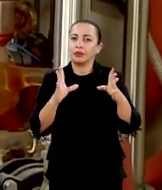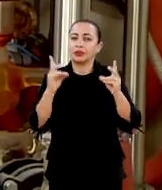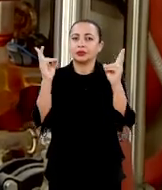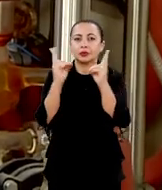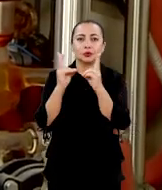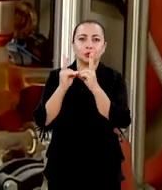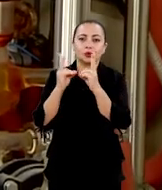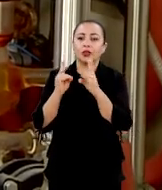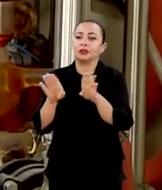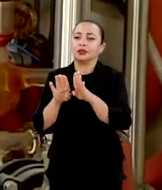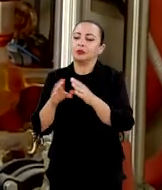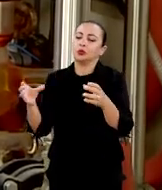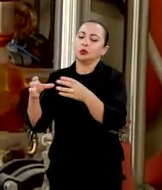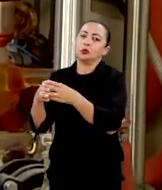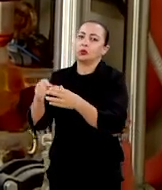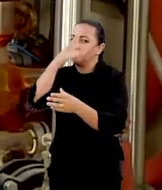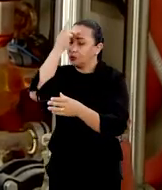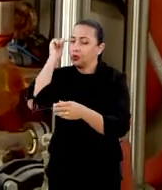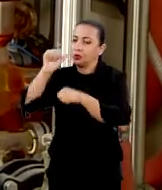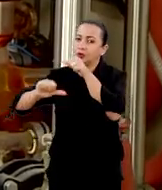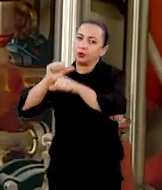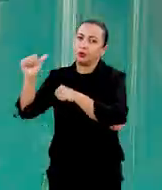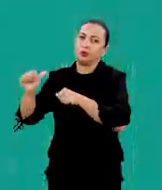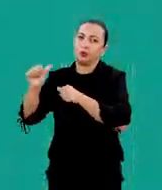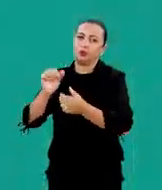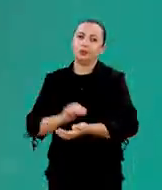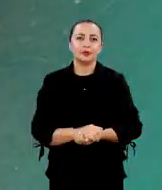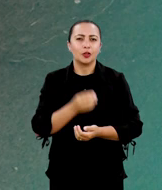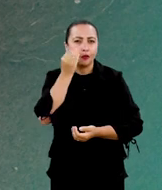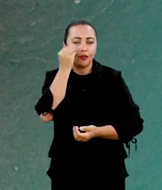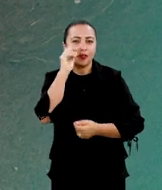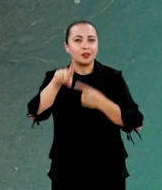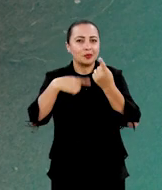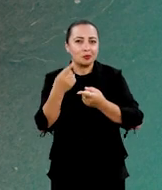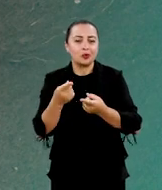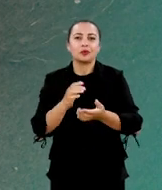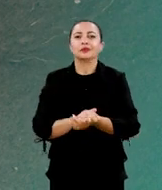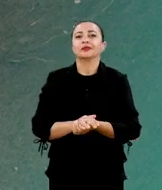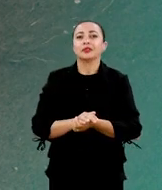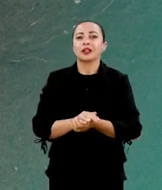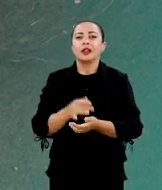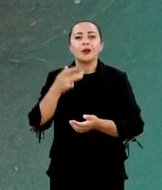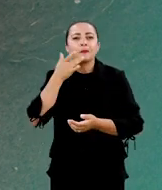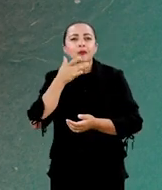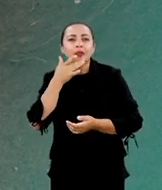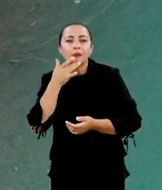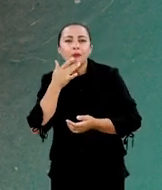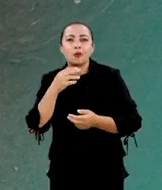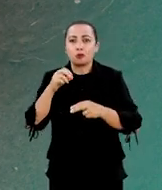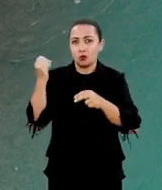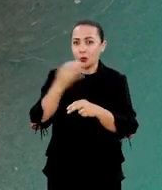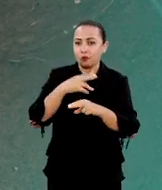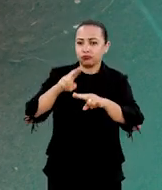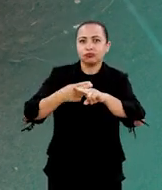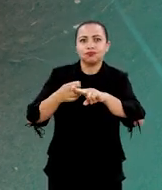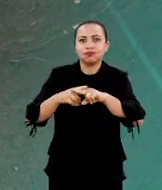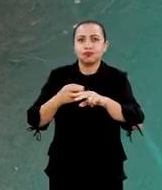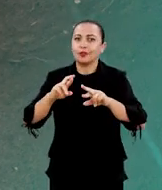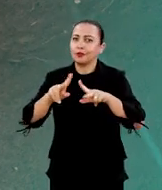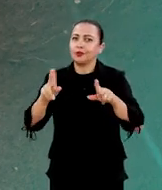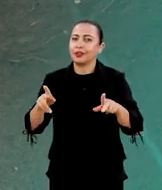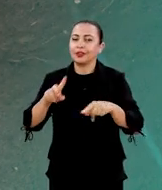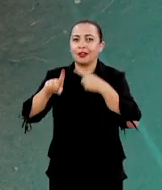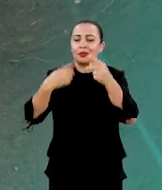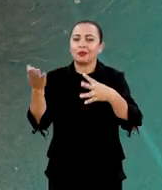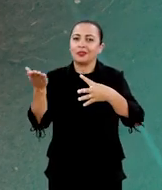universidade e do grupo que desenvolveu. E veja daqui a pouco o sabor e a novidade de um chocolate